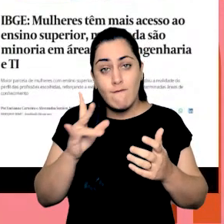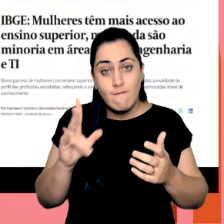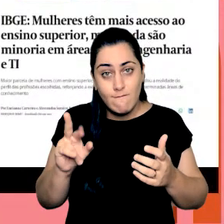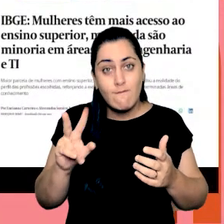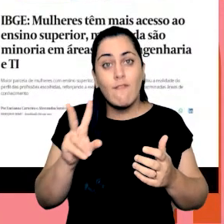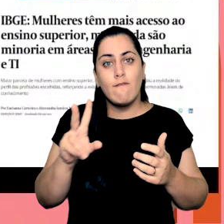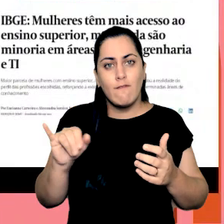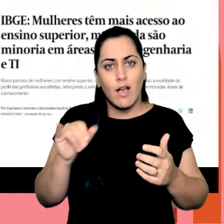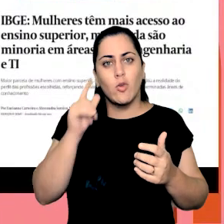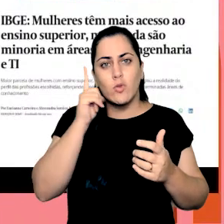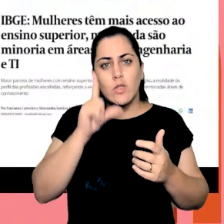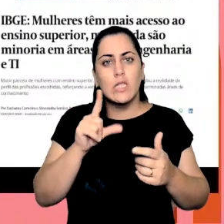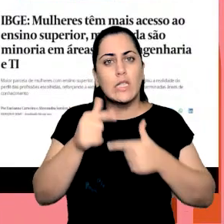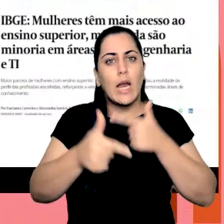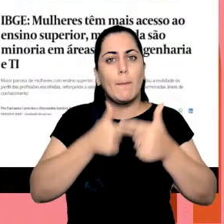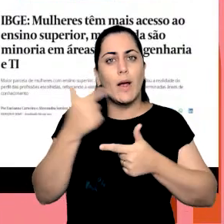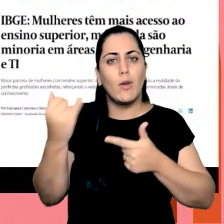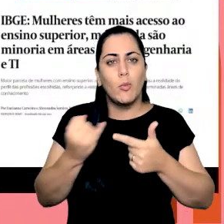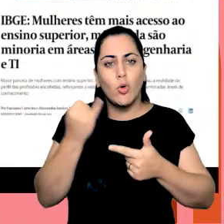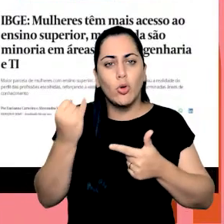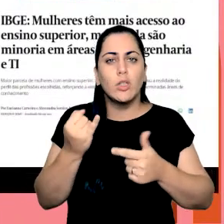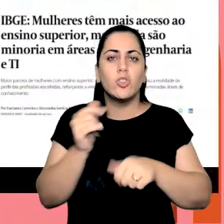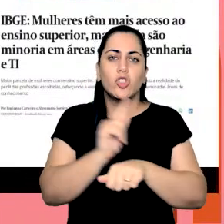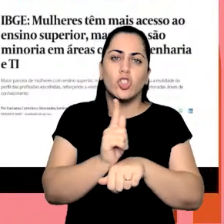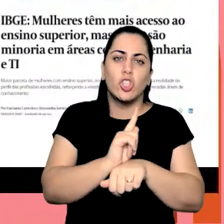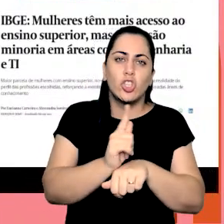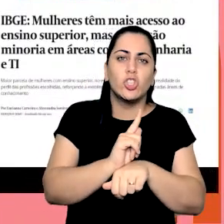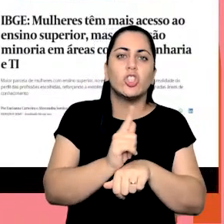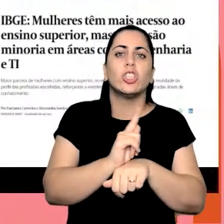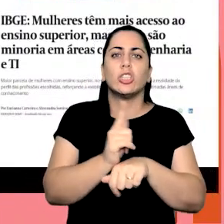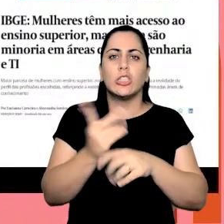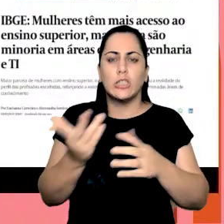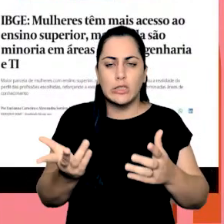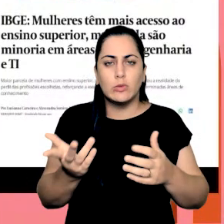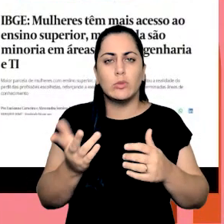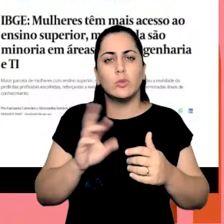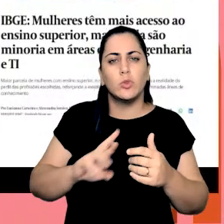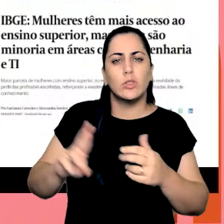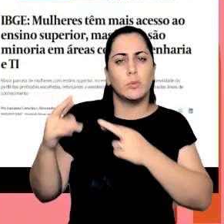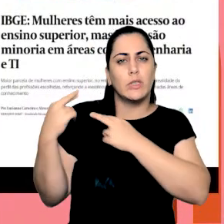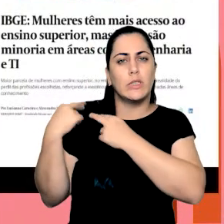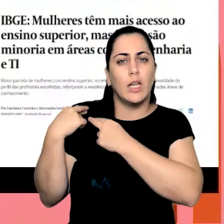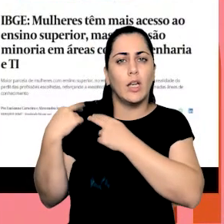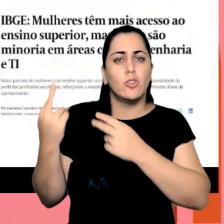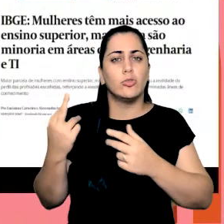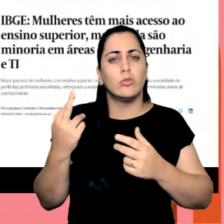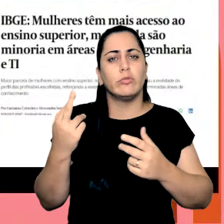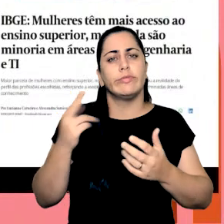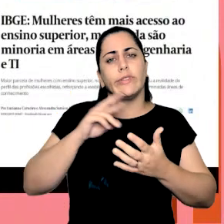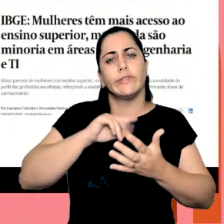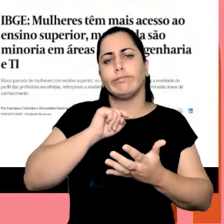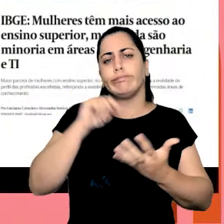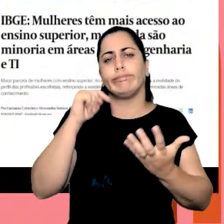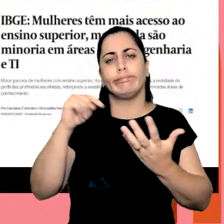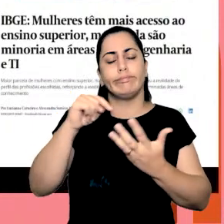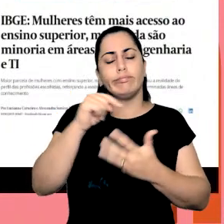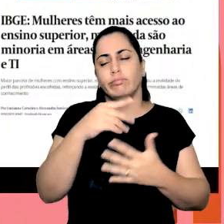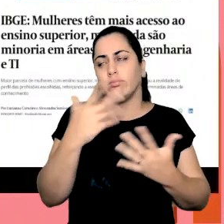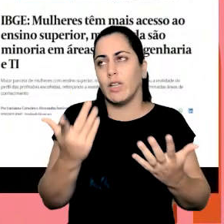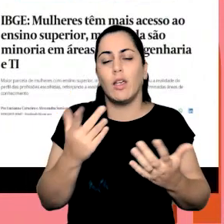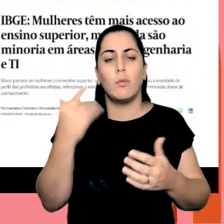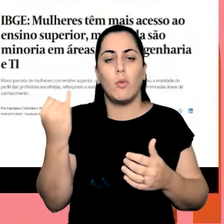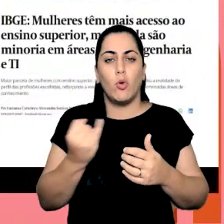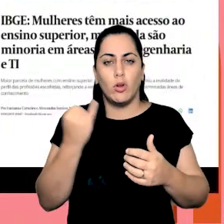ou fazendo parte de cargos importantes de gestão, de governança e de outras variáveis que são importantes para